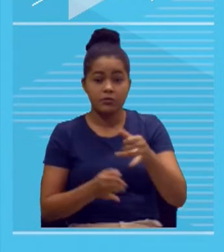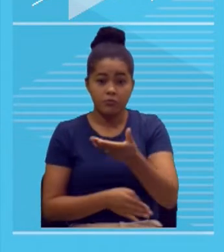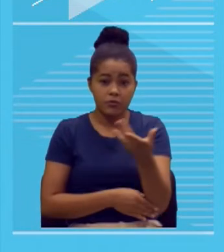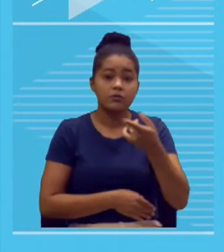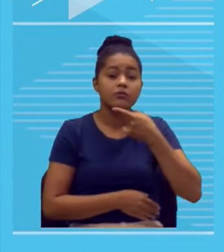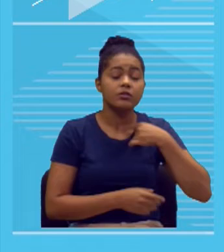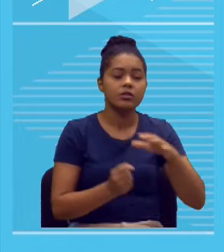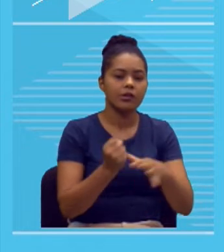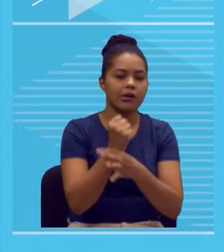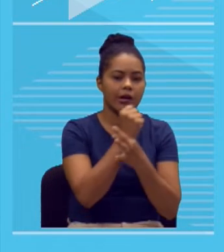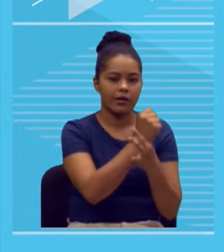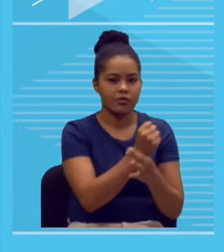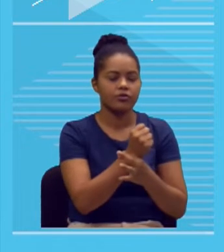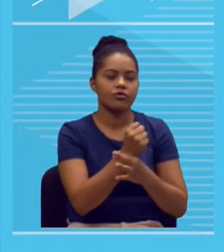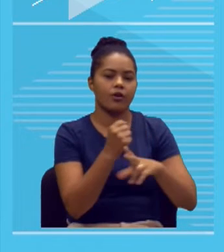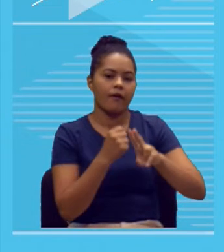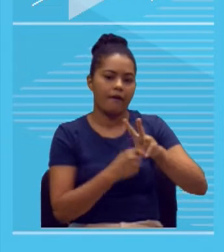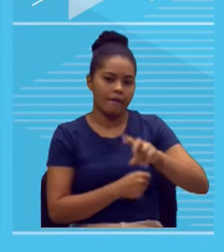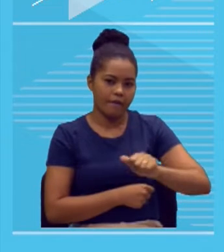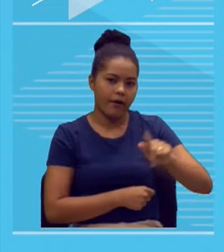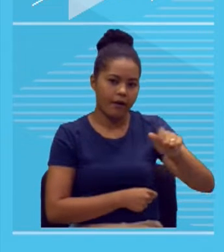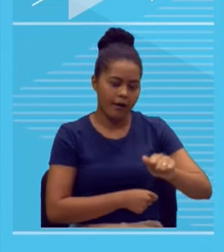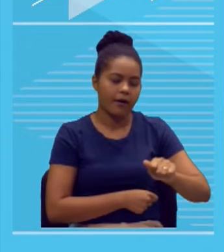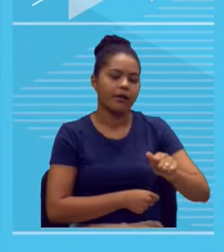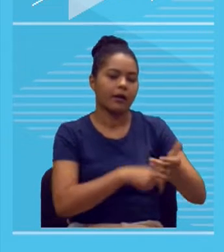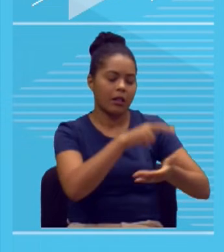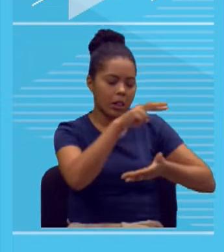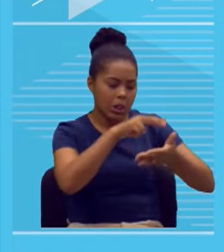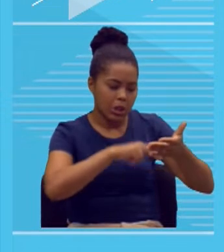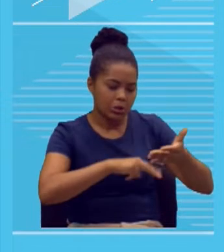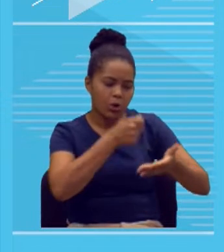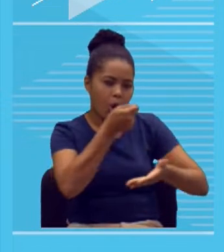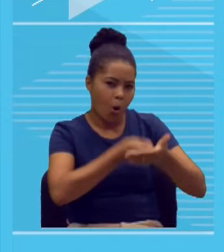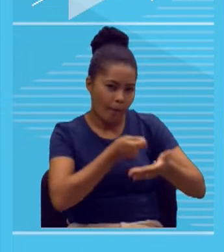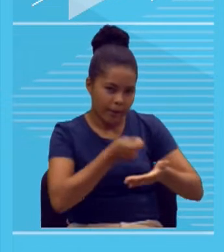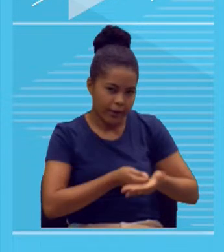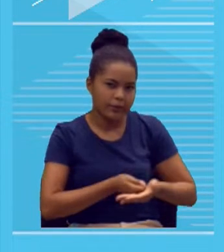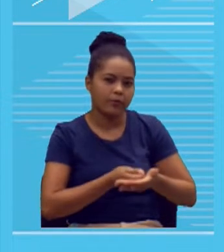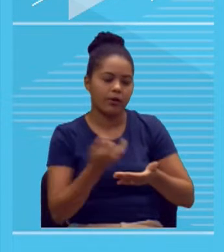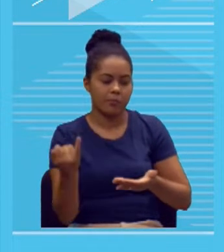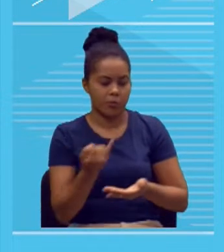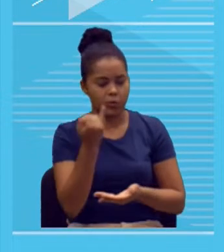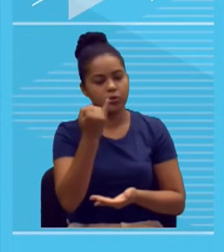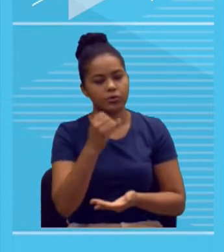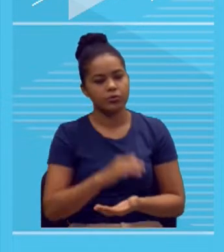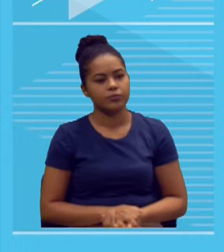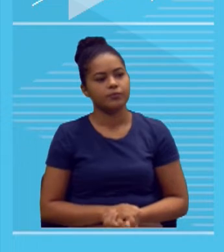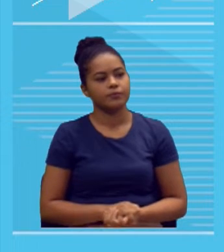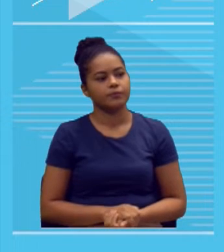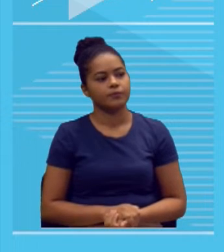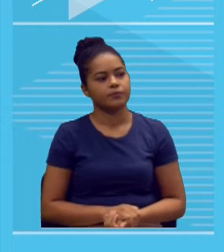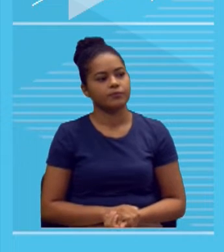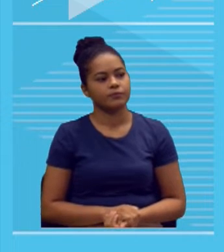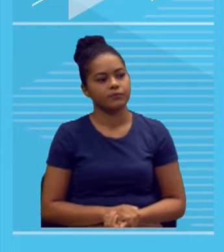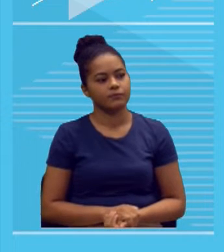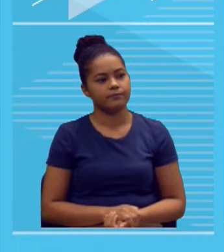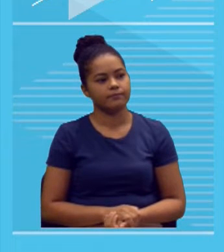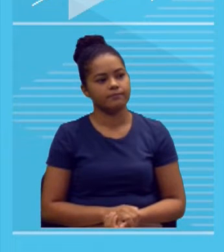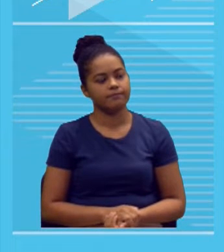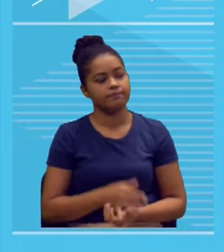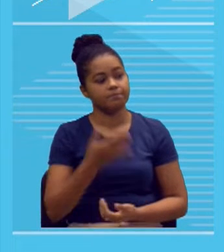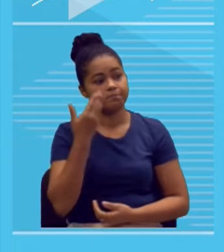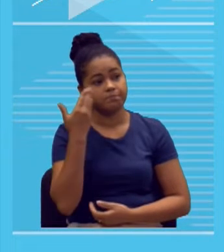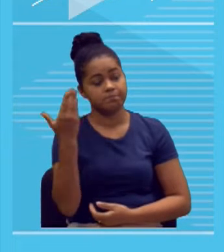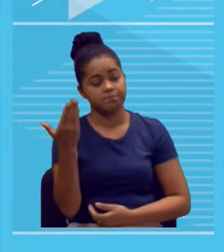no Enem, tente fazer essa leitura, leitura obrigatória, indispensável, tá? E aí, para a gente lembrar, o esquema